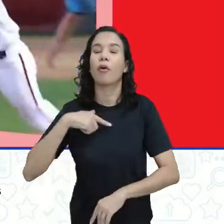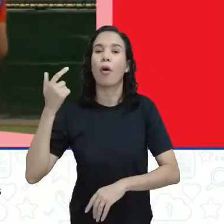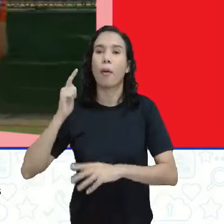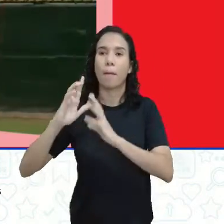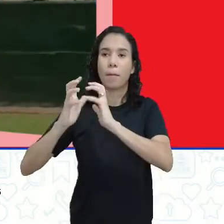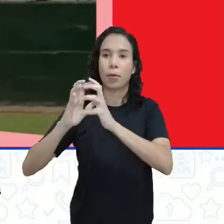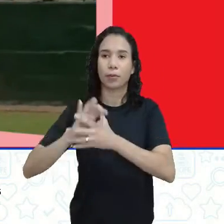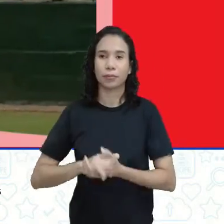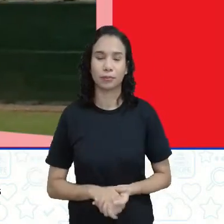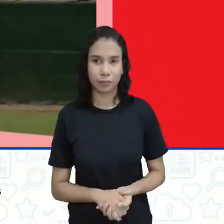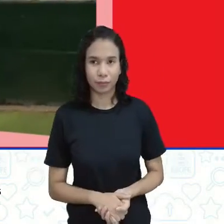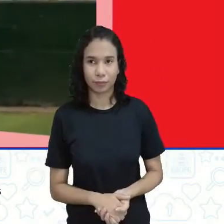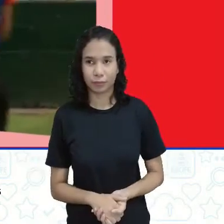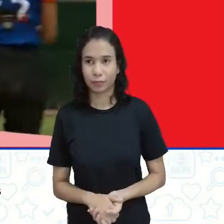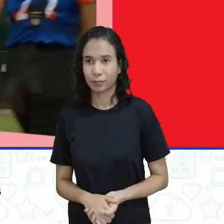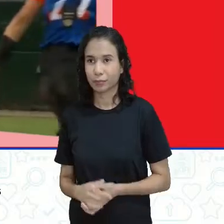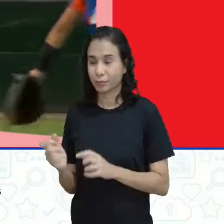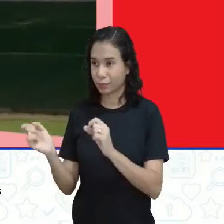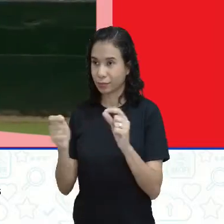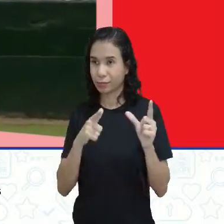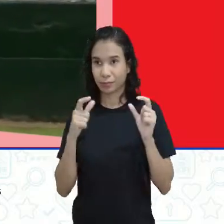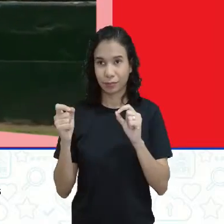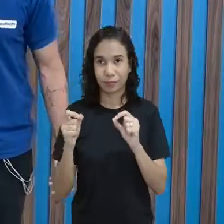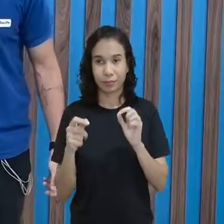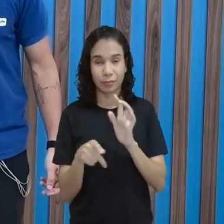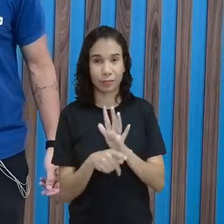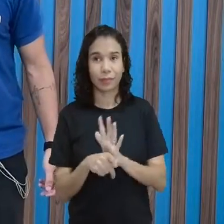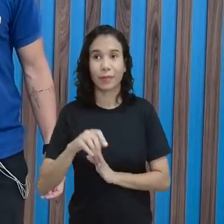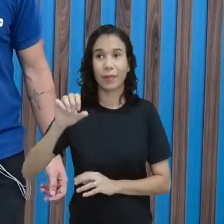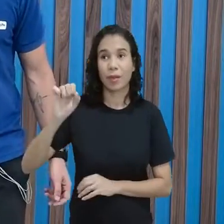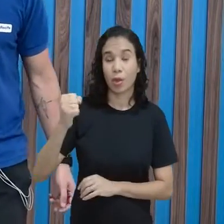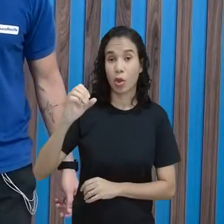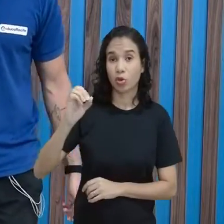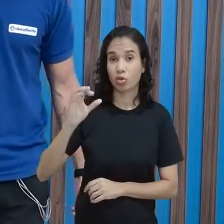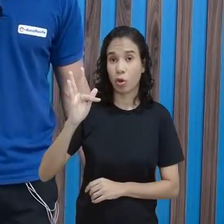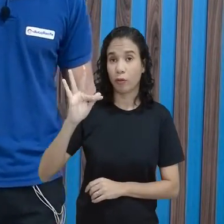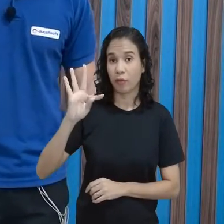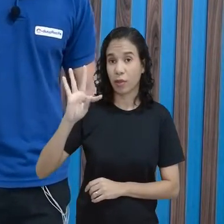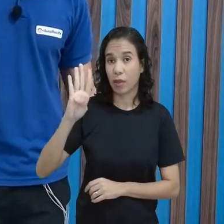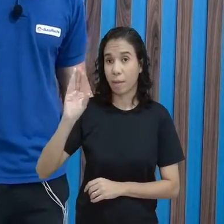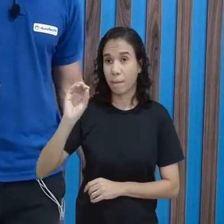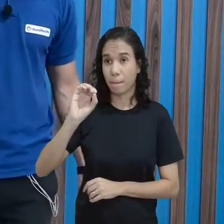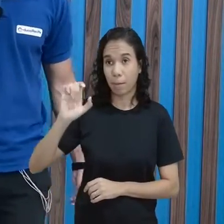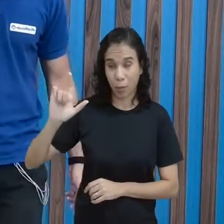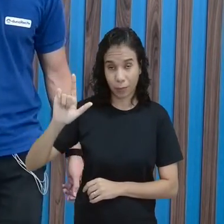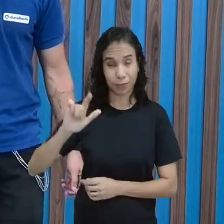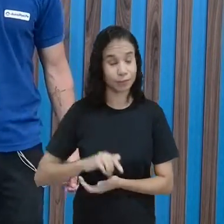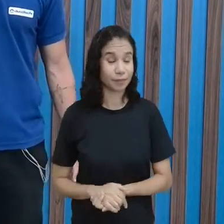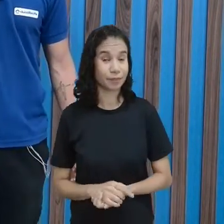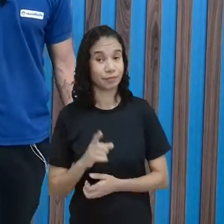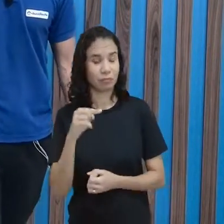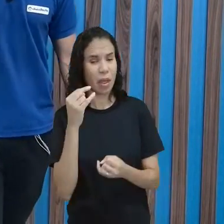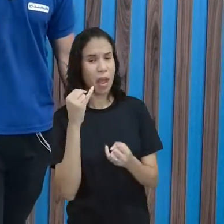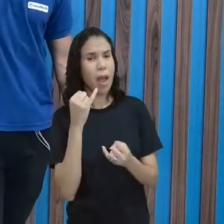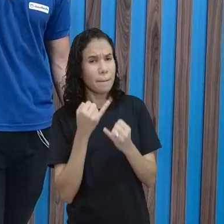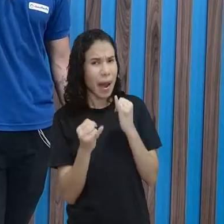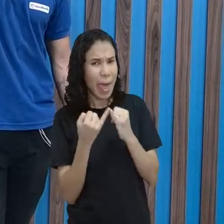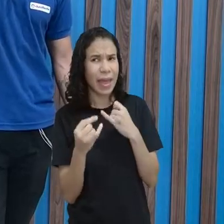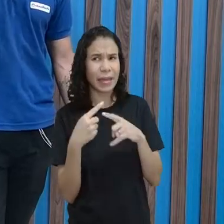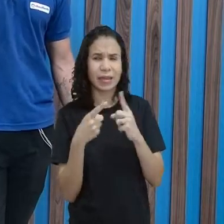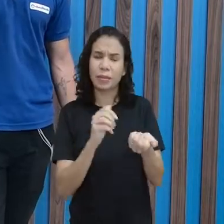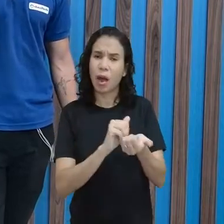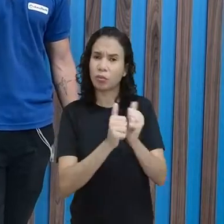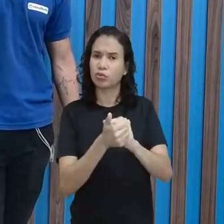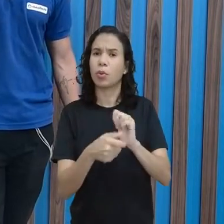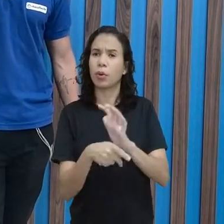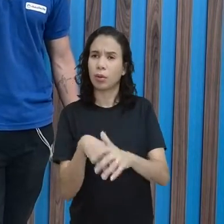recuperasse a bola. Terrificio de de Andy Joe Howell. Softball. Né? É bem parecido mas é um esporte